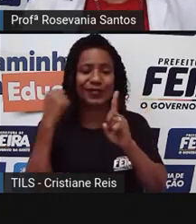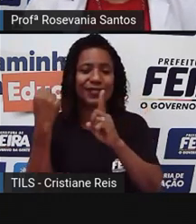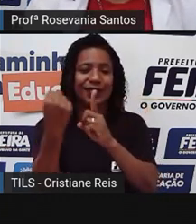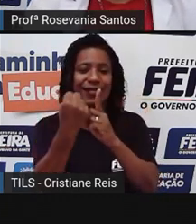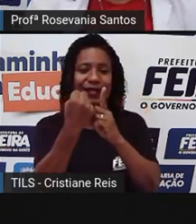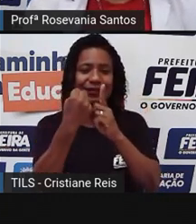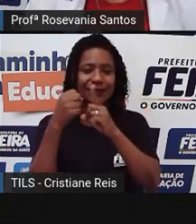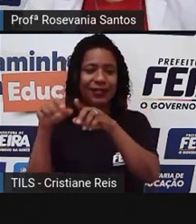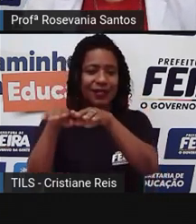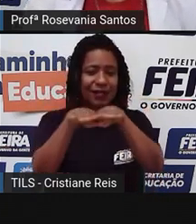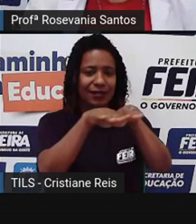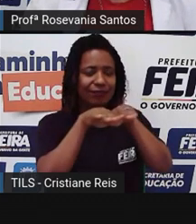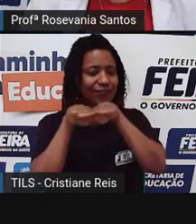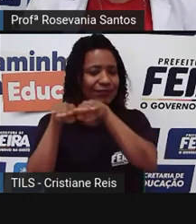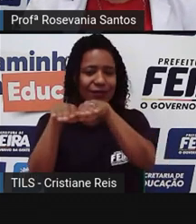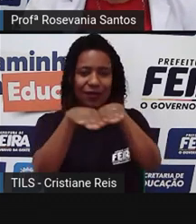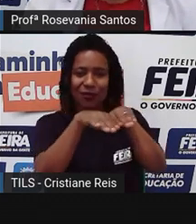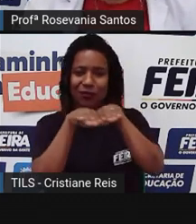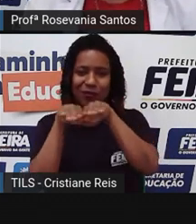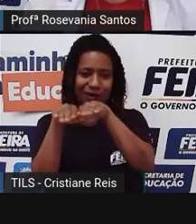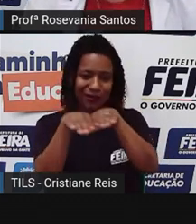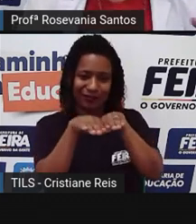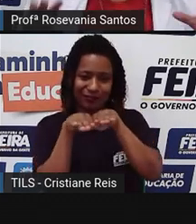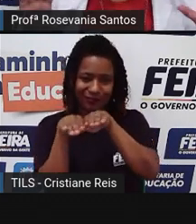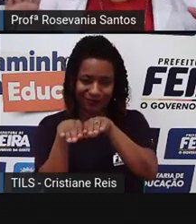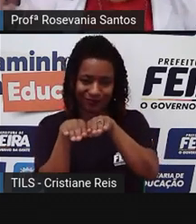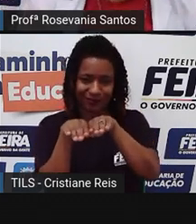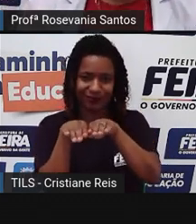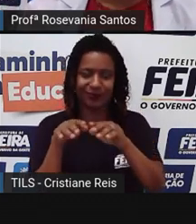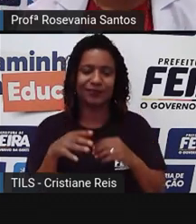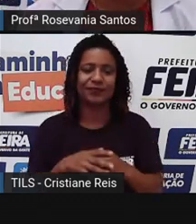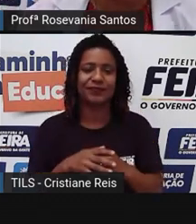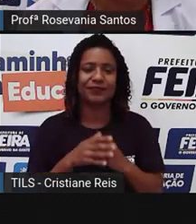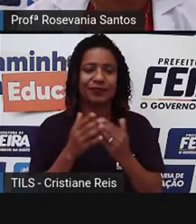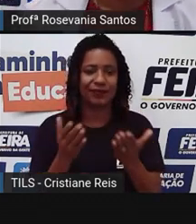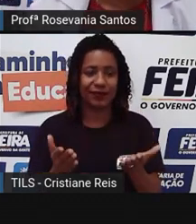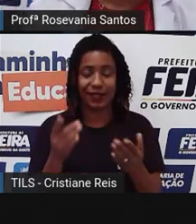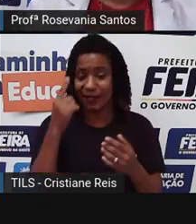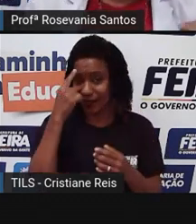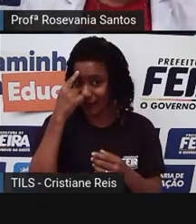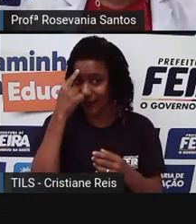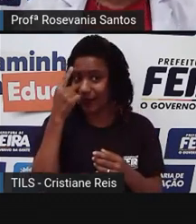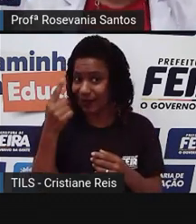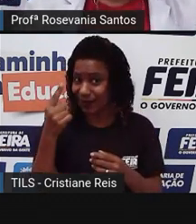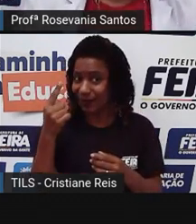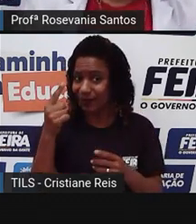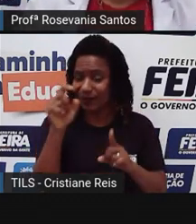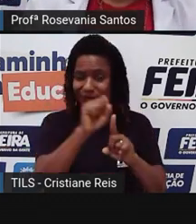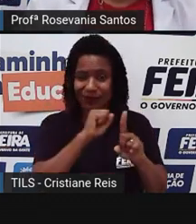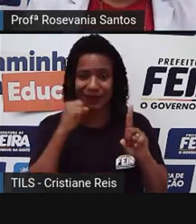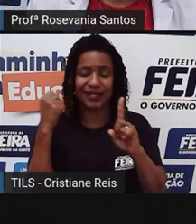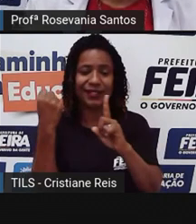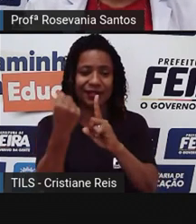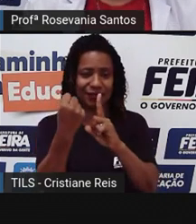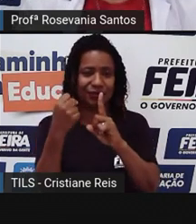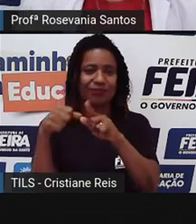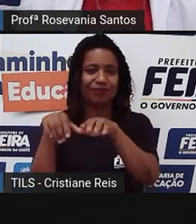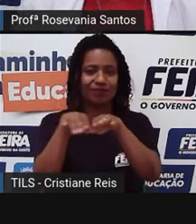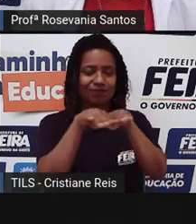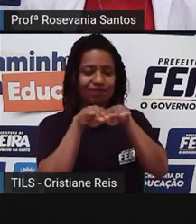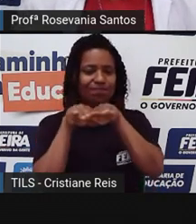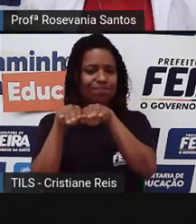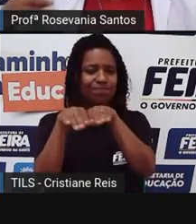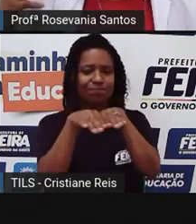sem classes e sem desigualdade. Essa é a ideia que está lá no papel, né, referente ao socialismo.